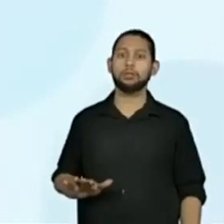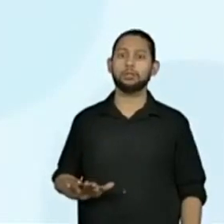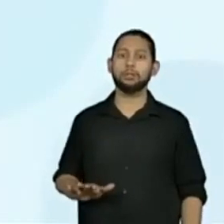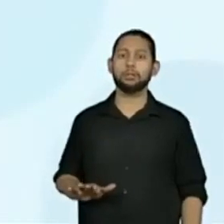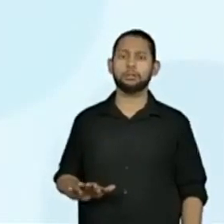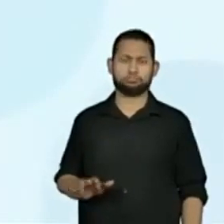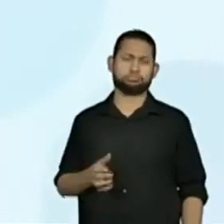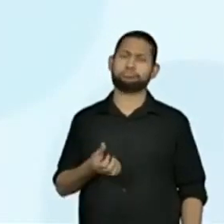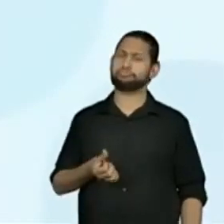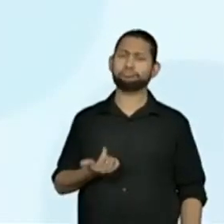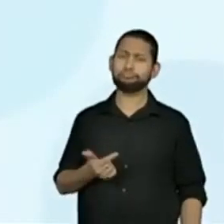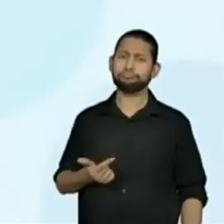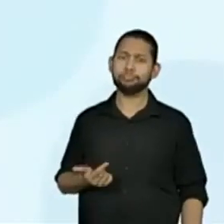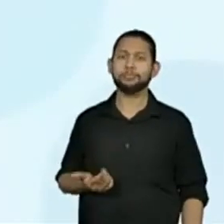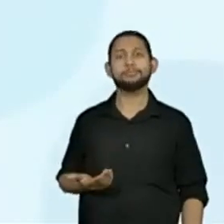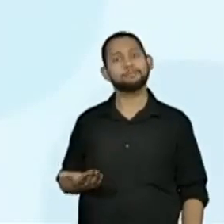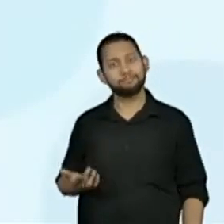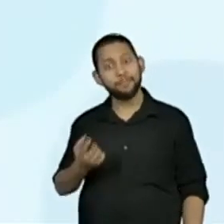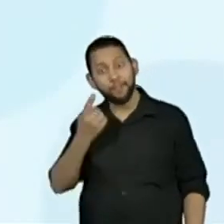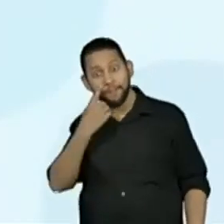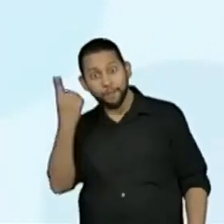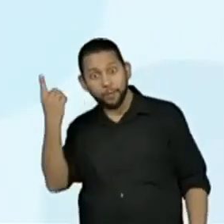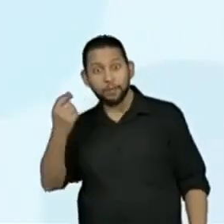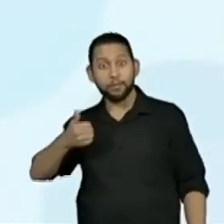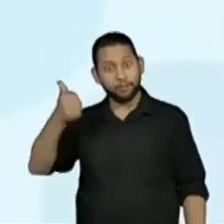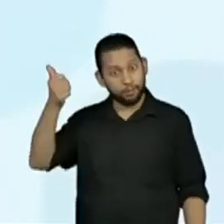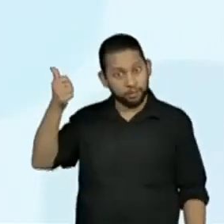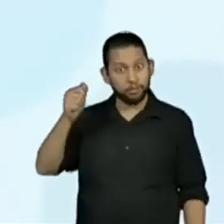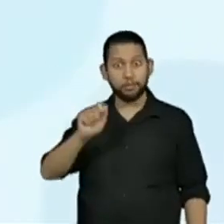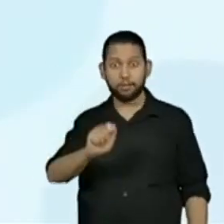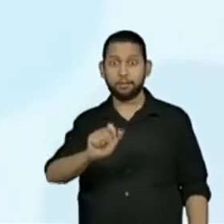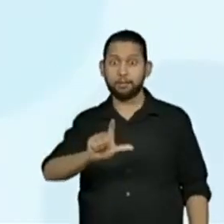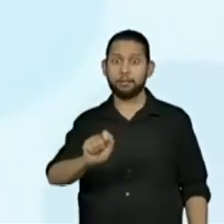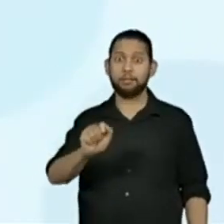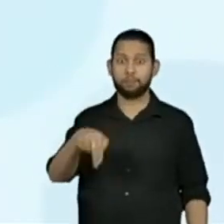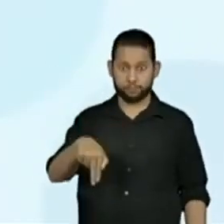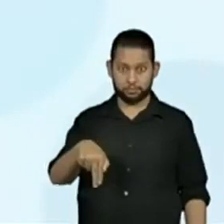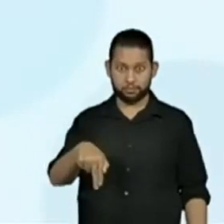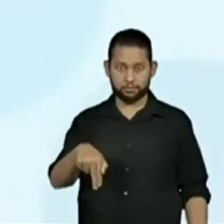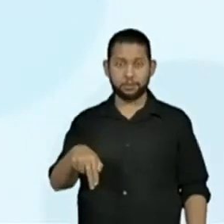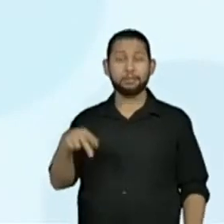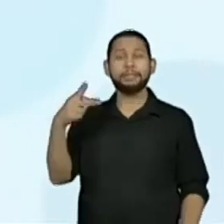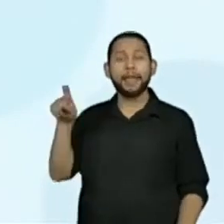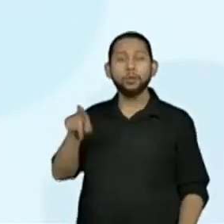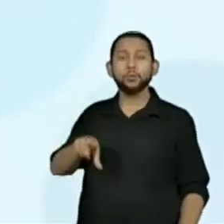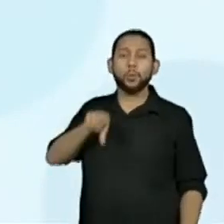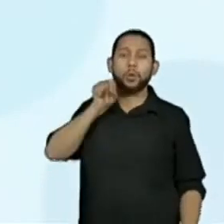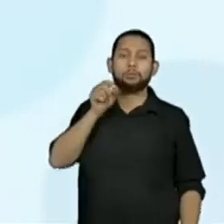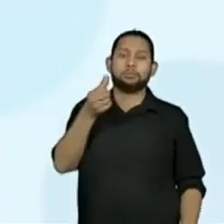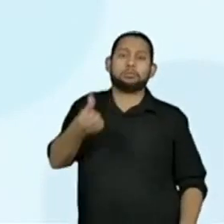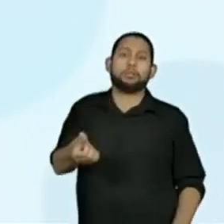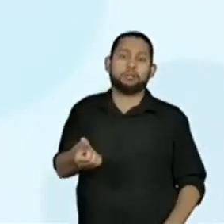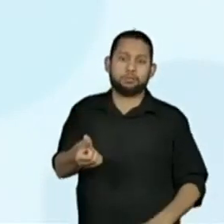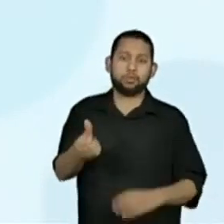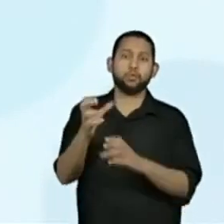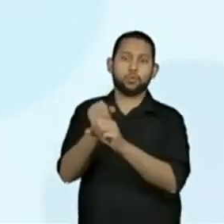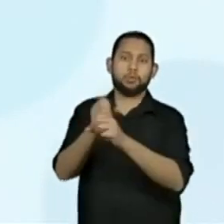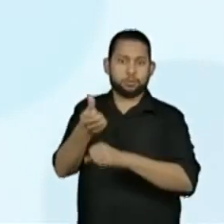Vejam o Alain, que com a soma que ele escolheu, o valor para a soma, ele tem